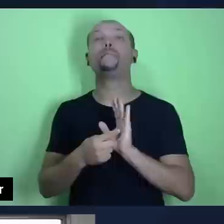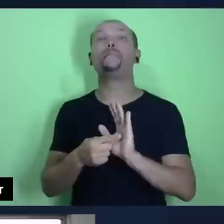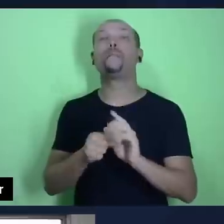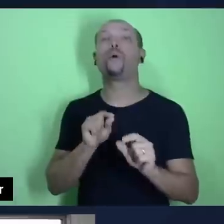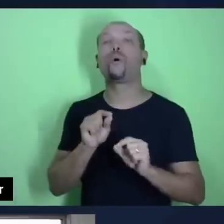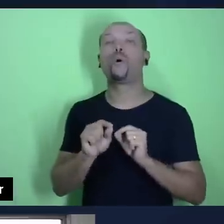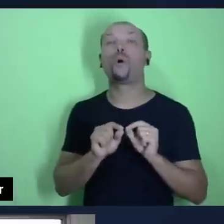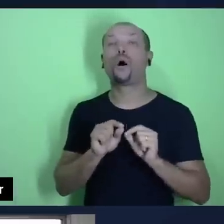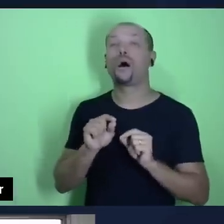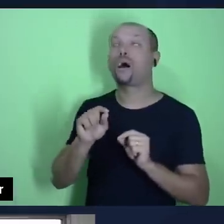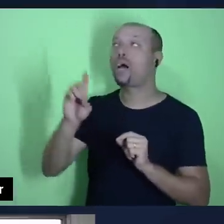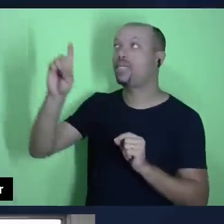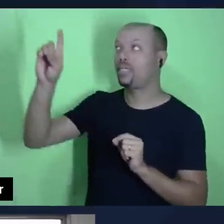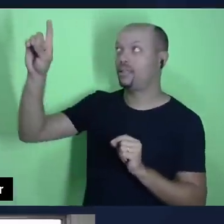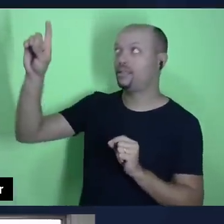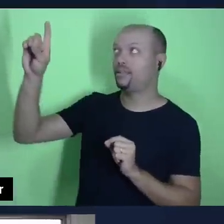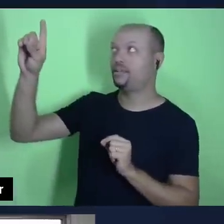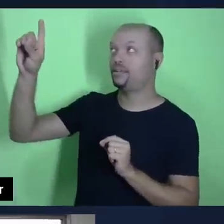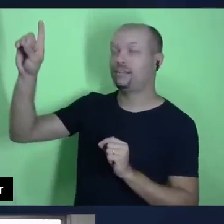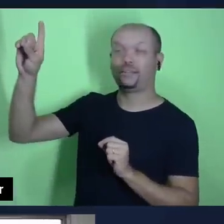a Deus, a minha